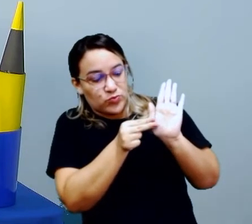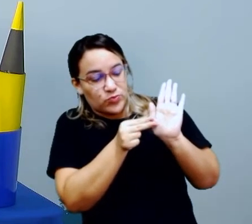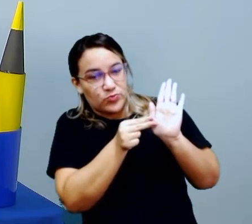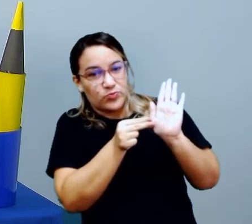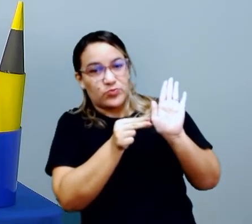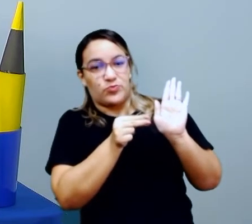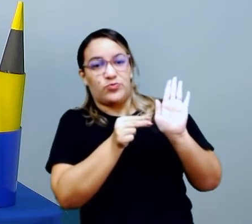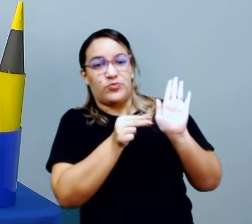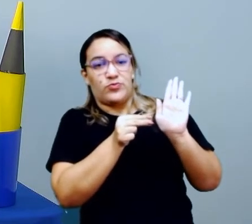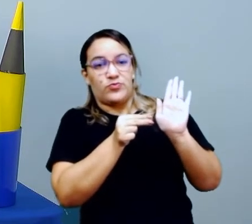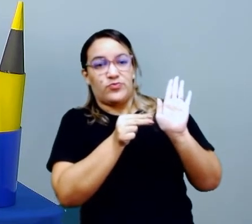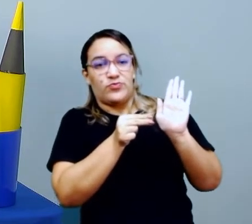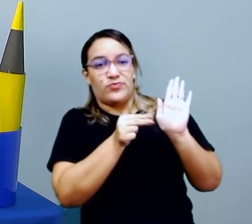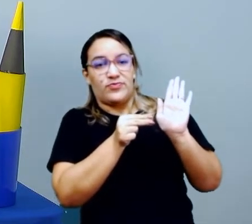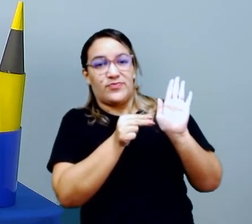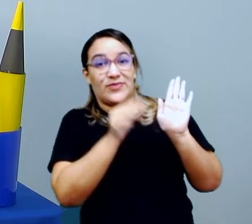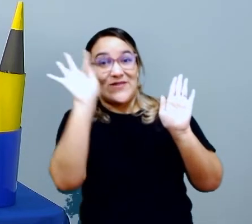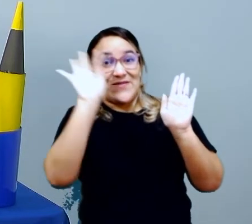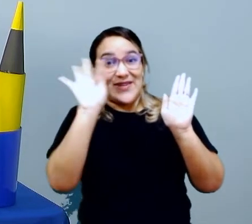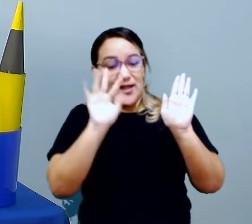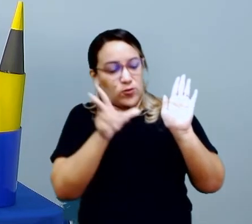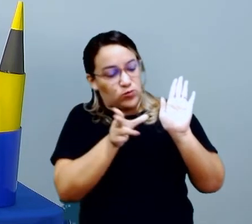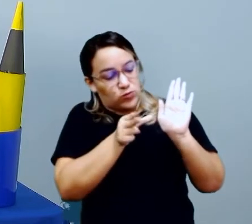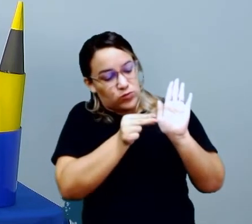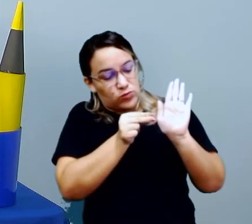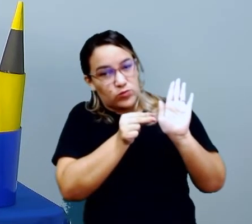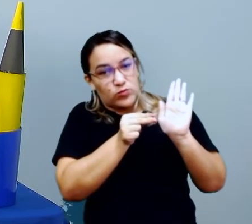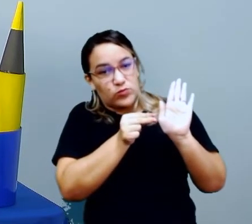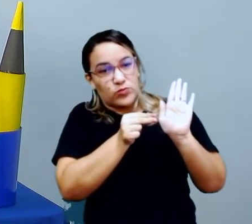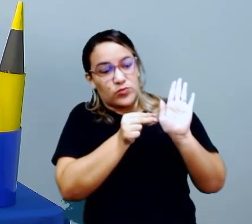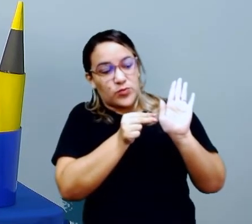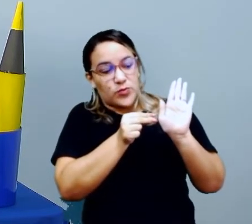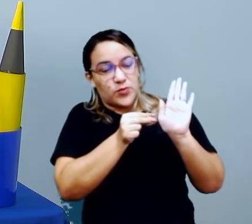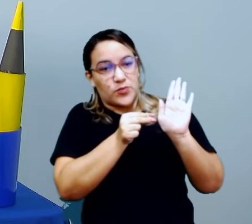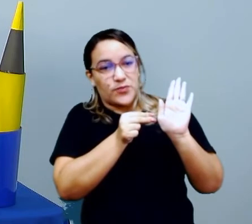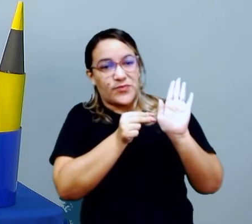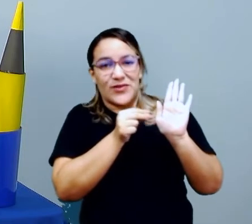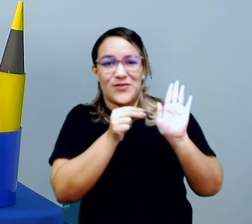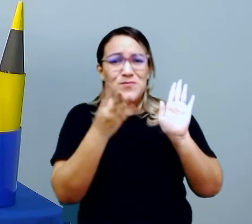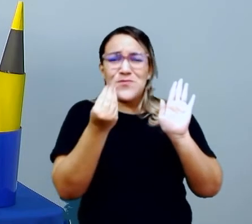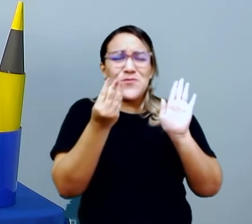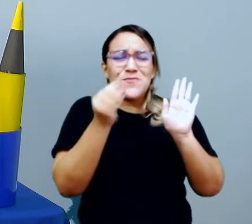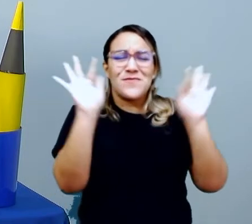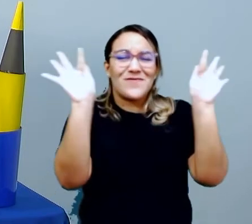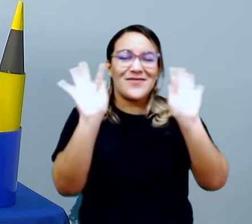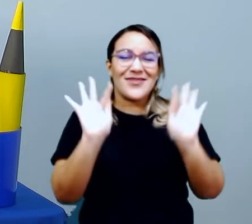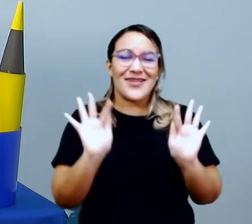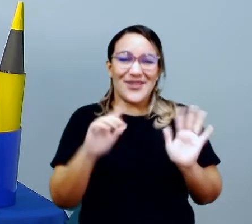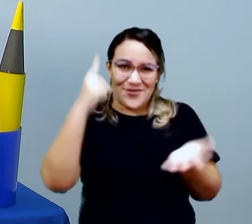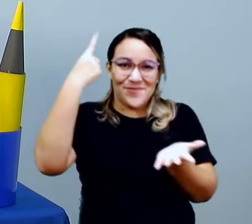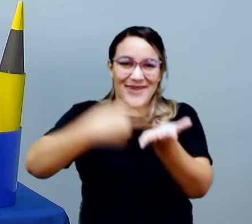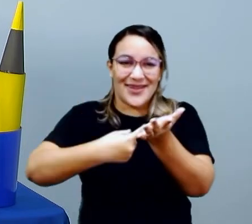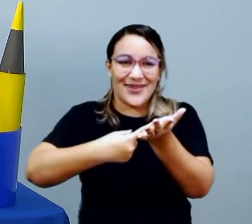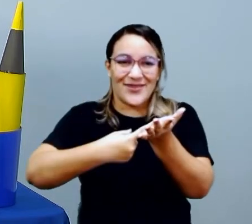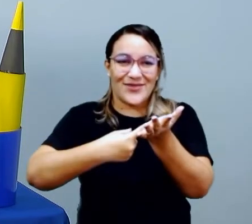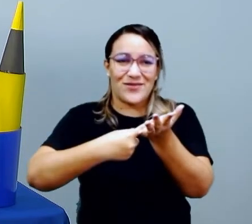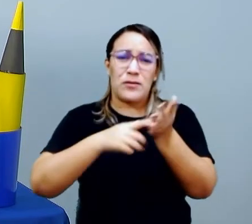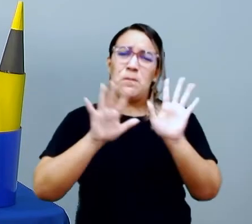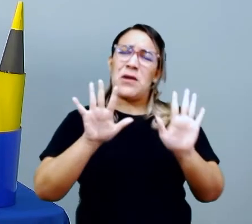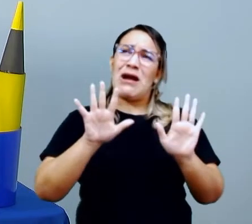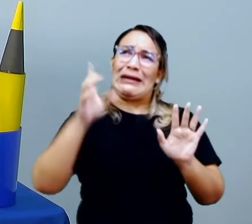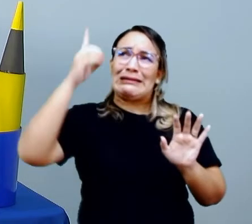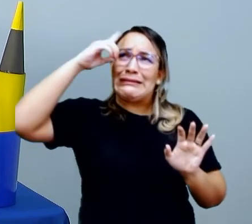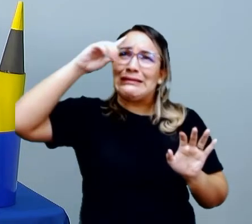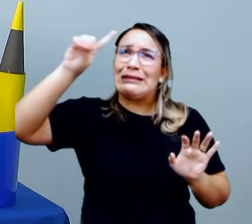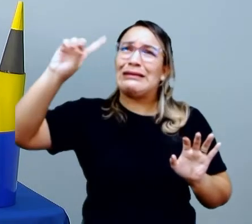roupa e vai colocar aqui. E vai indicar que naquele dia a gente está muito feliz. Combinado? Mas no